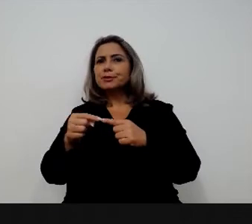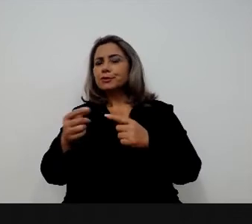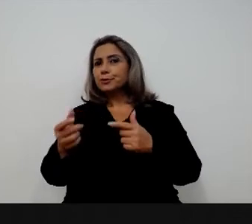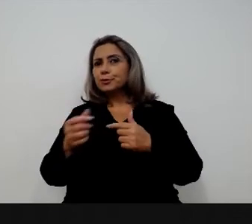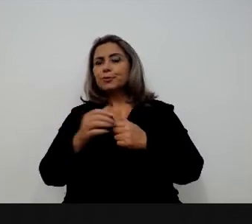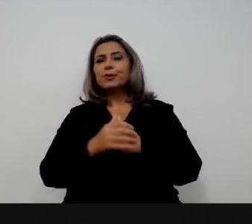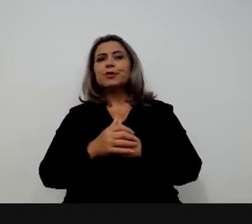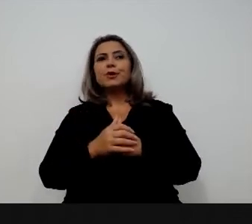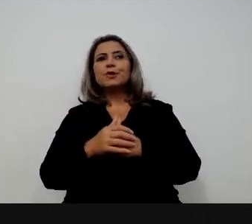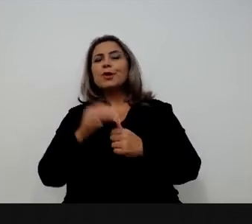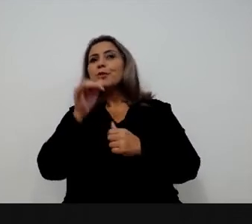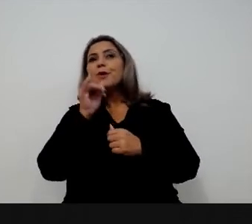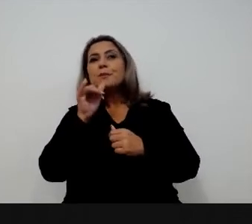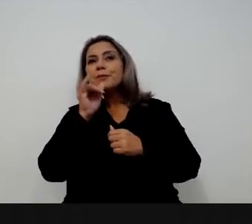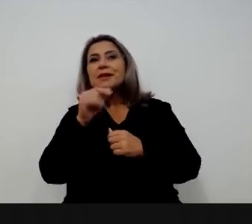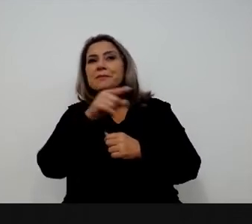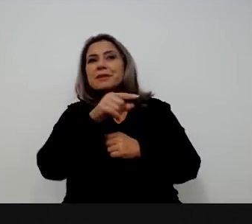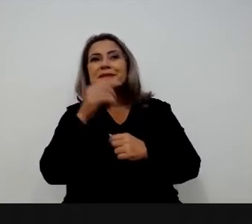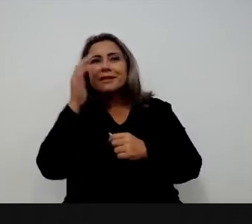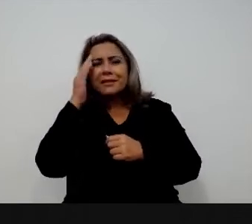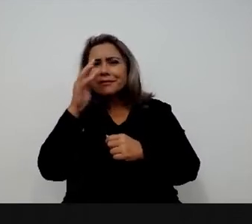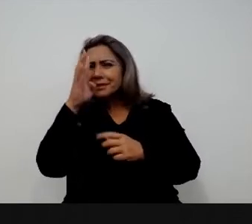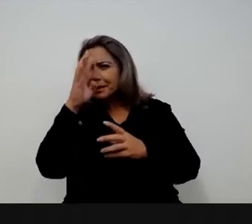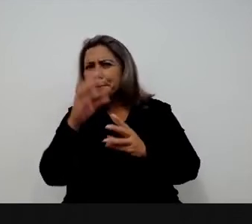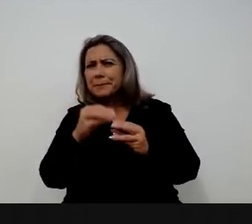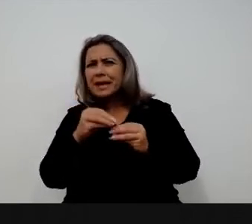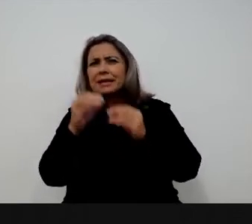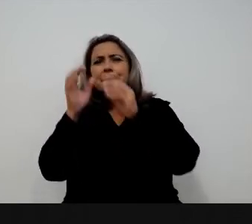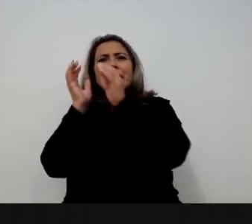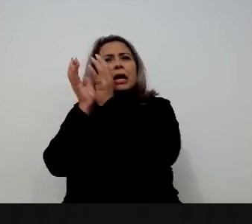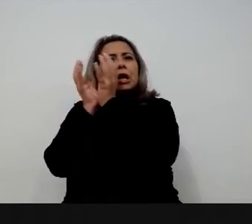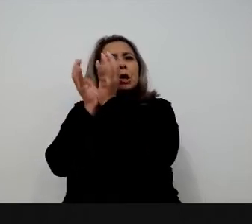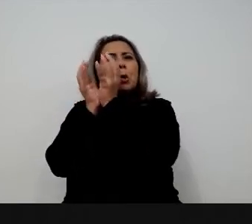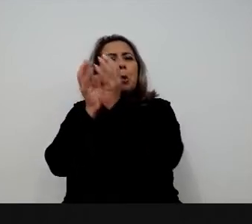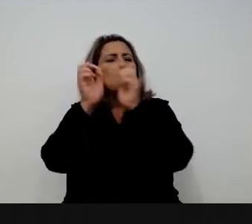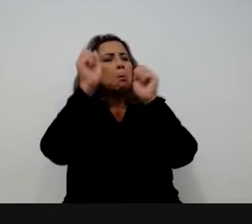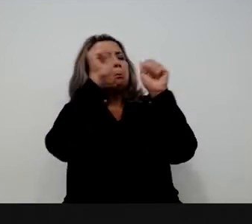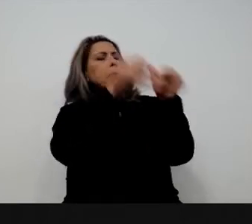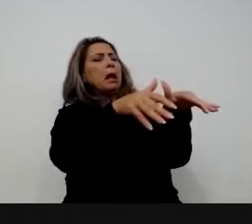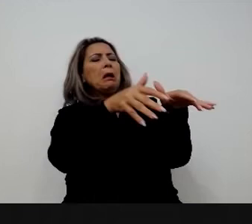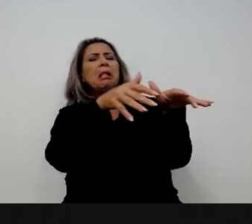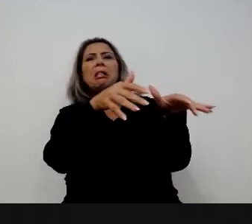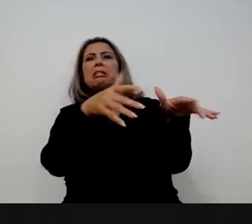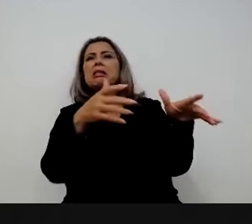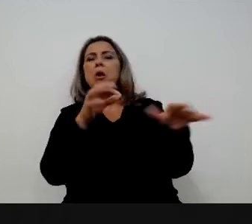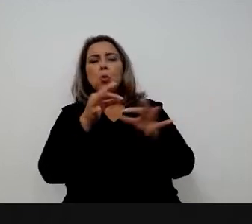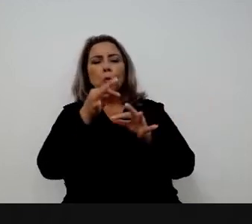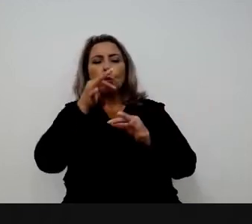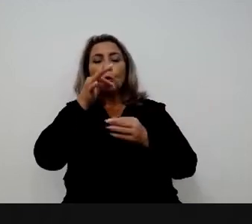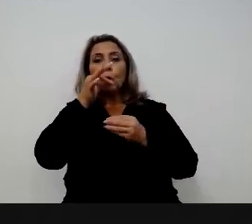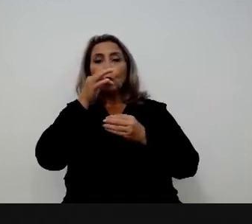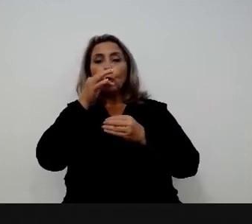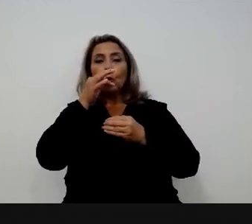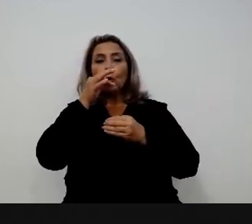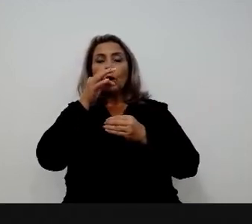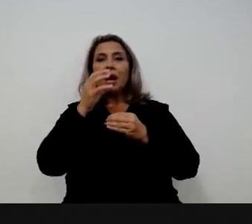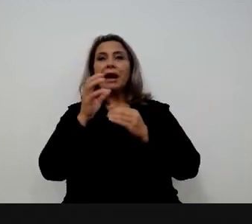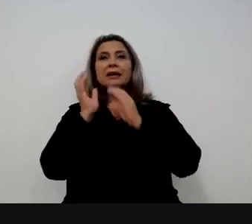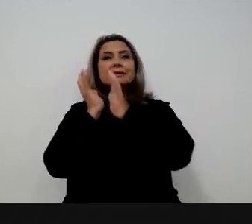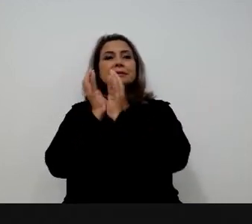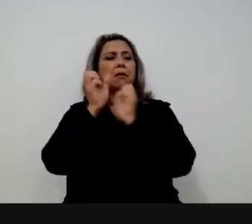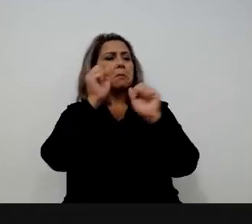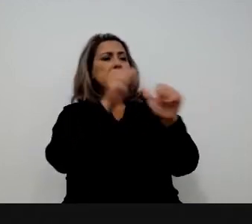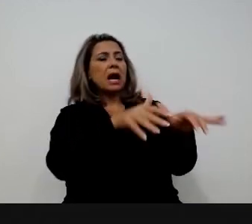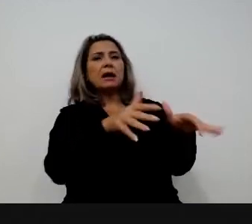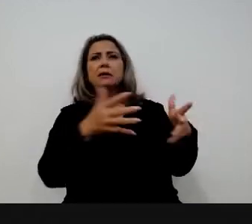coco que as pessoas jogam por aí porque as pessoas não percebem que aquilo é um lixo. acho que é a natureza, joga o coco. Como é você faz essa coleta da forma